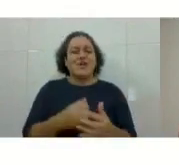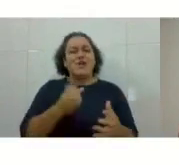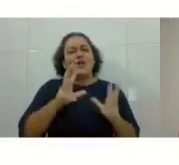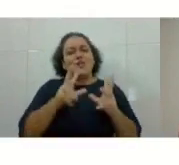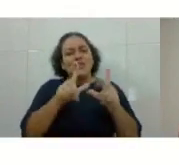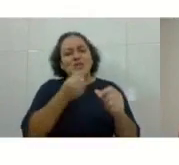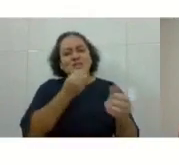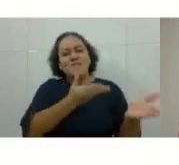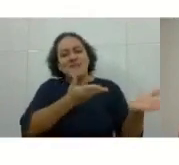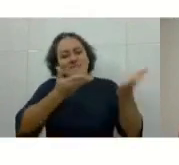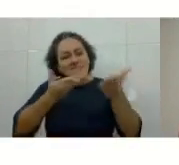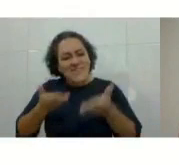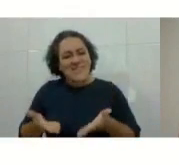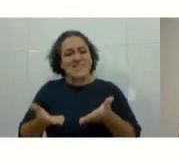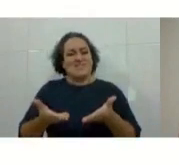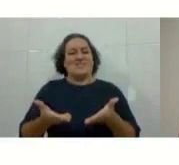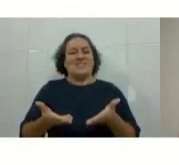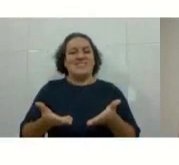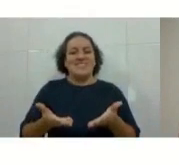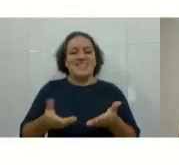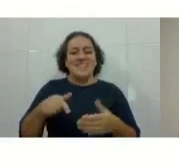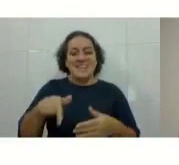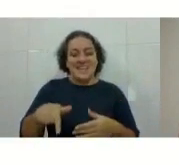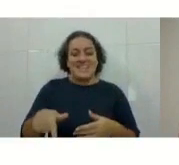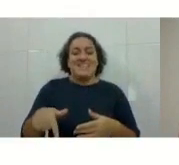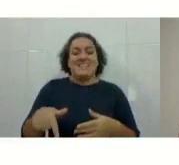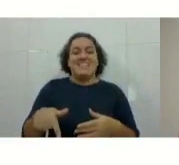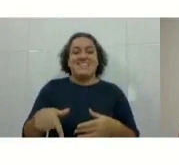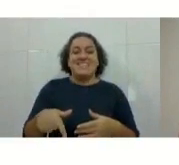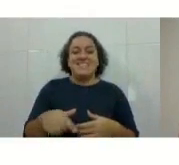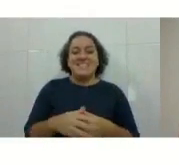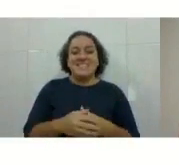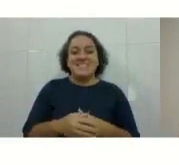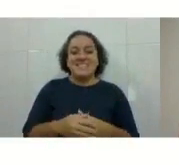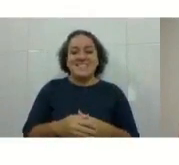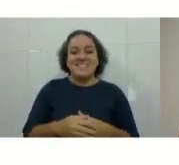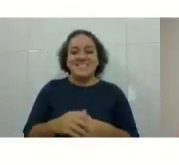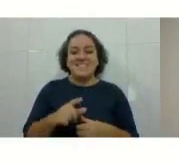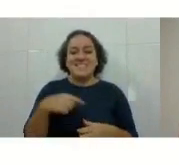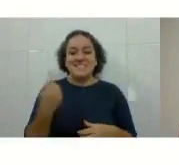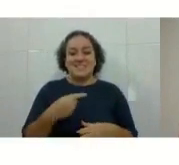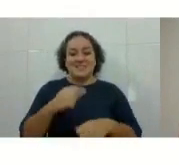-vindos, né? Excelente curso.